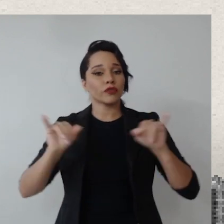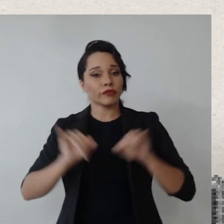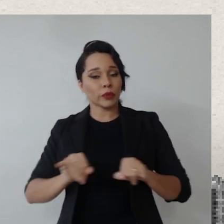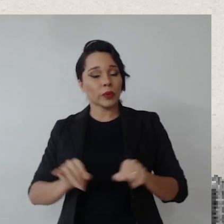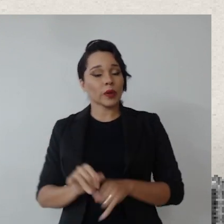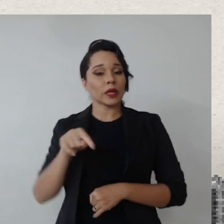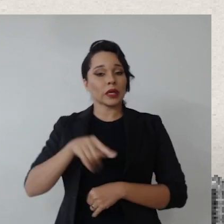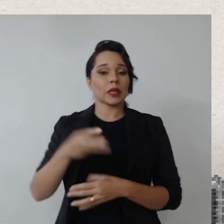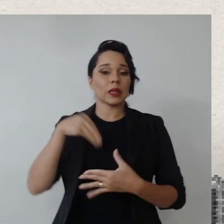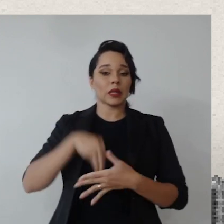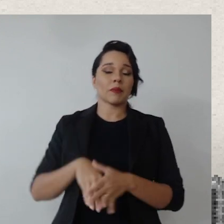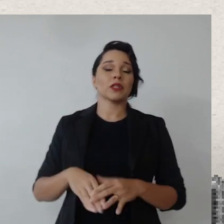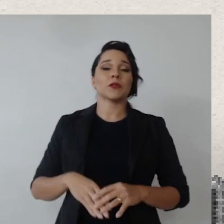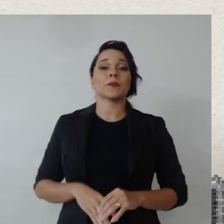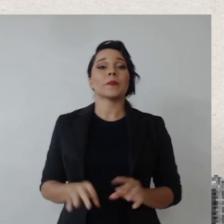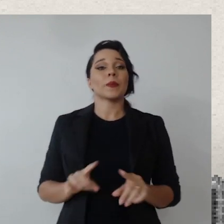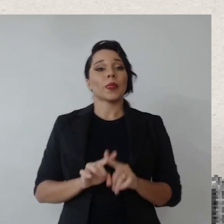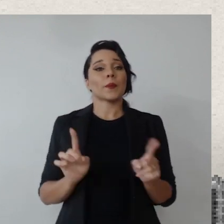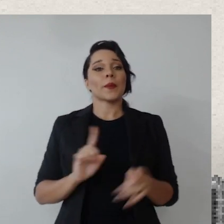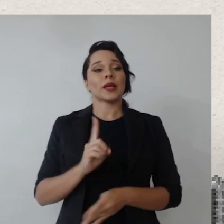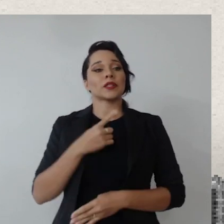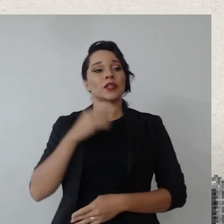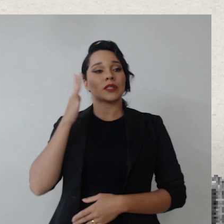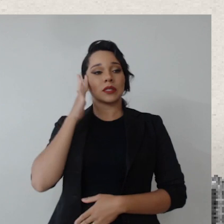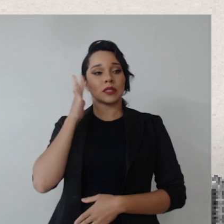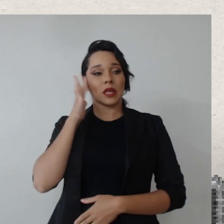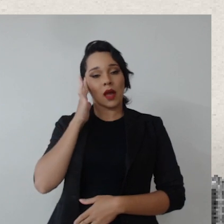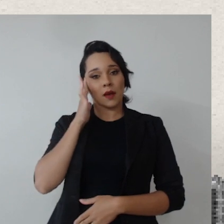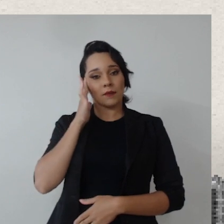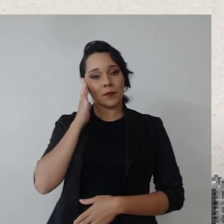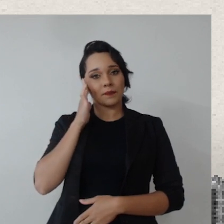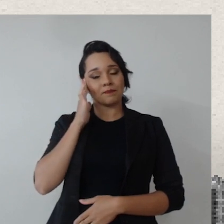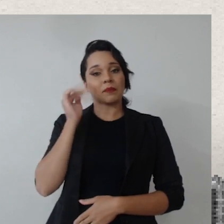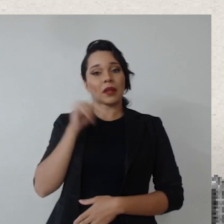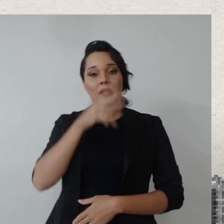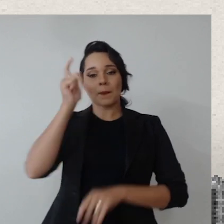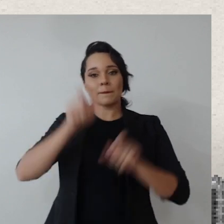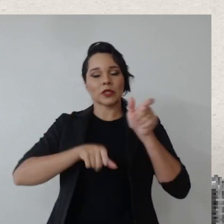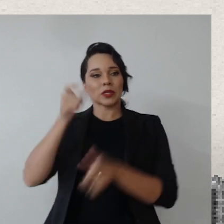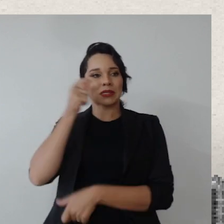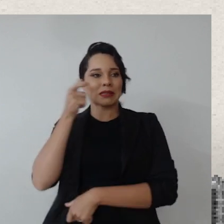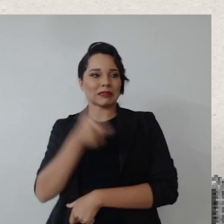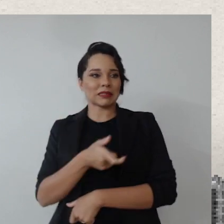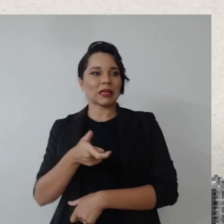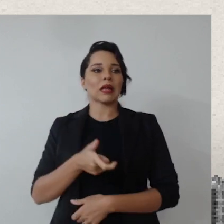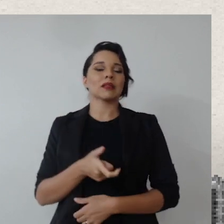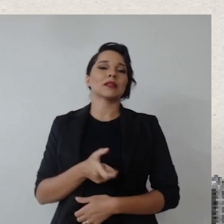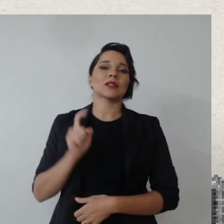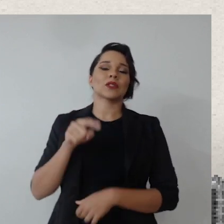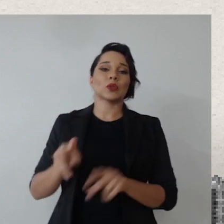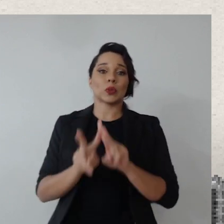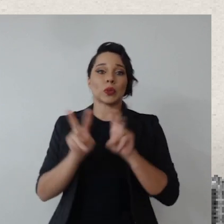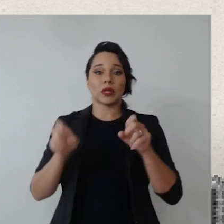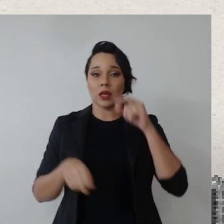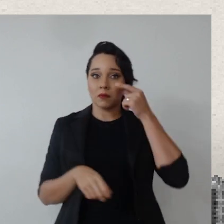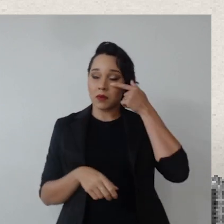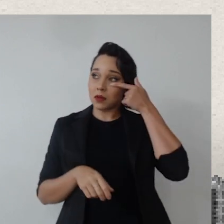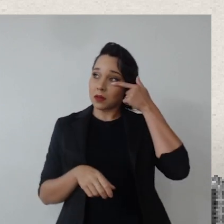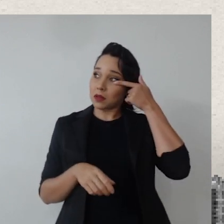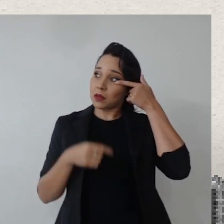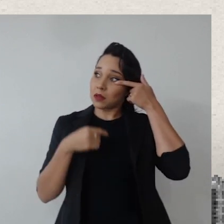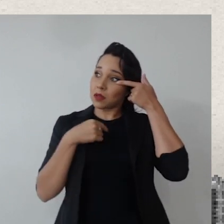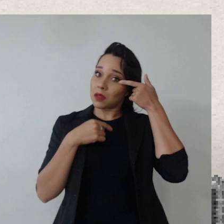divulga aqui internamente, mas a gente sabe que temos aqui pessoas interessadas no tema